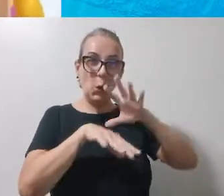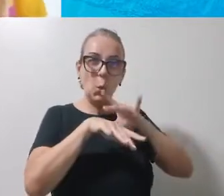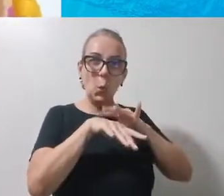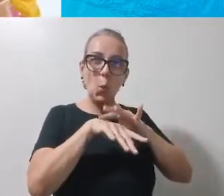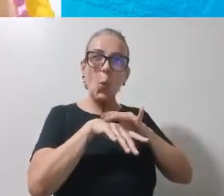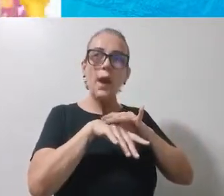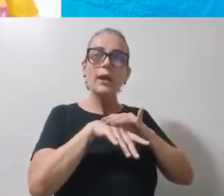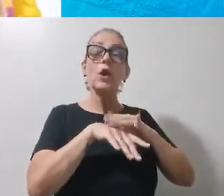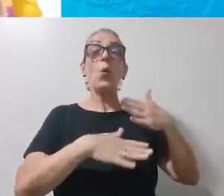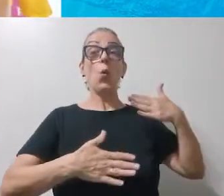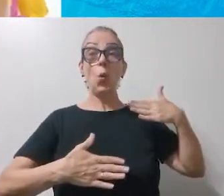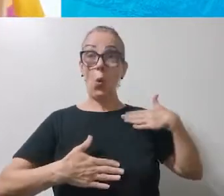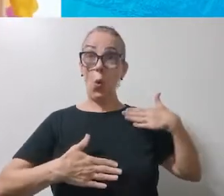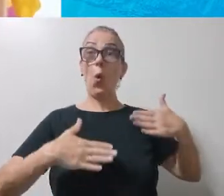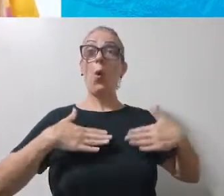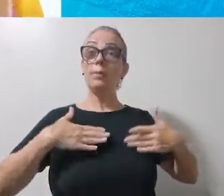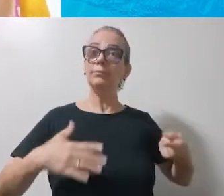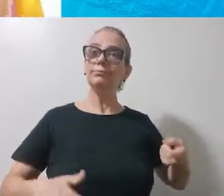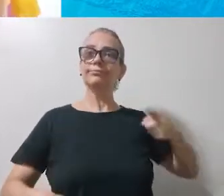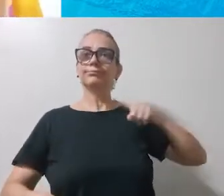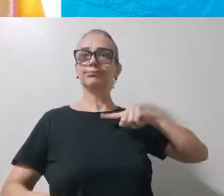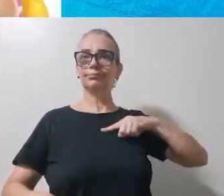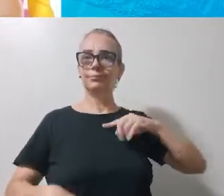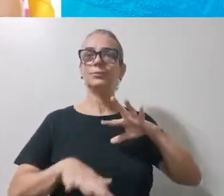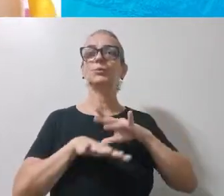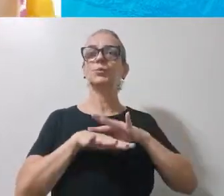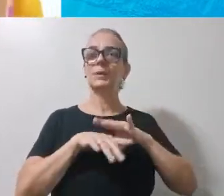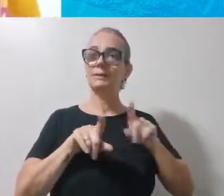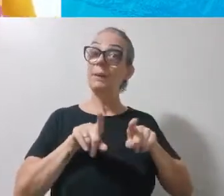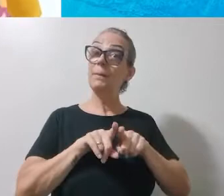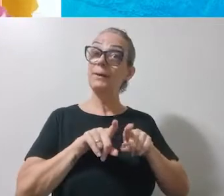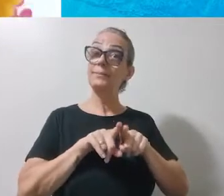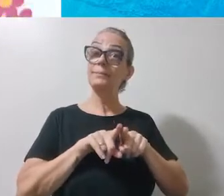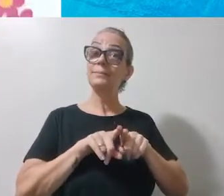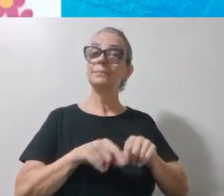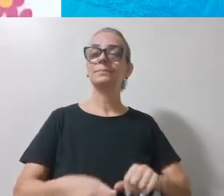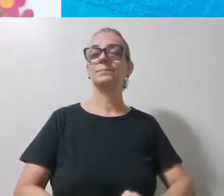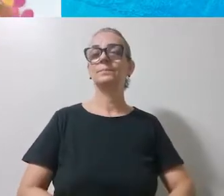corpinho pode ficar doente também? Hum?